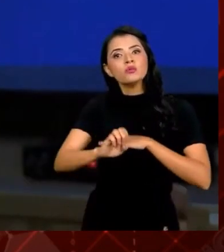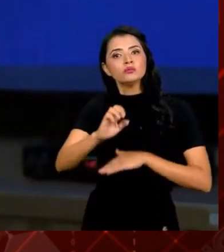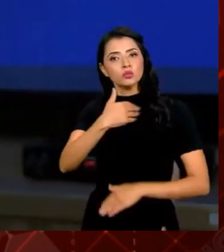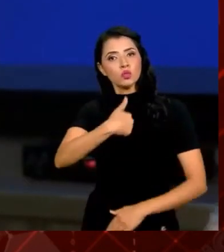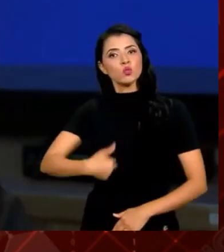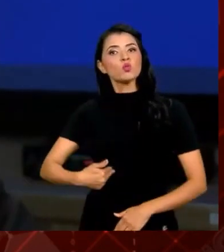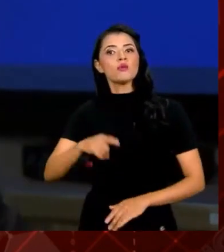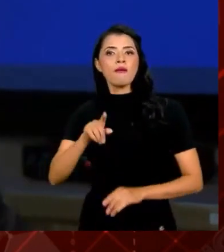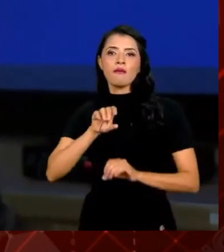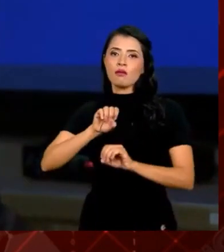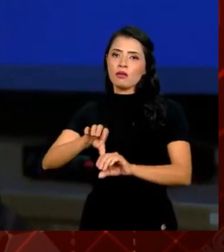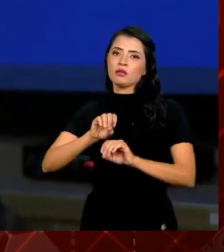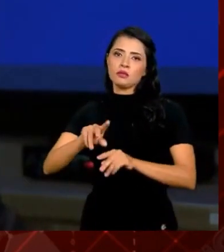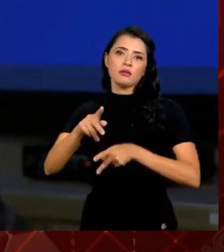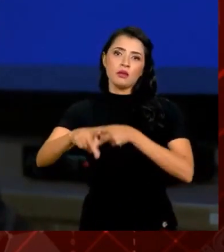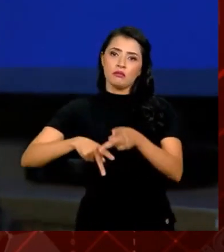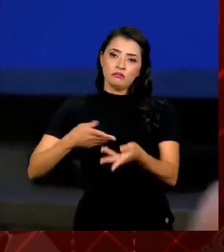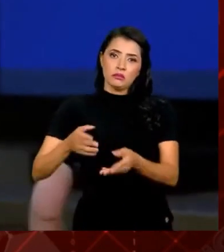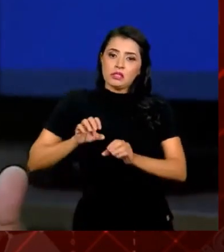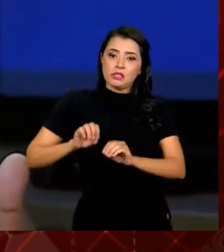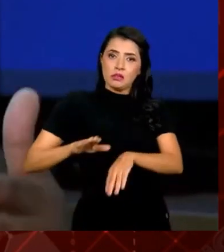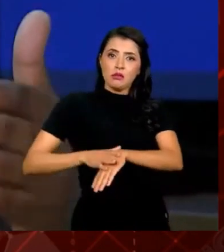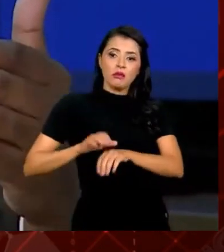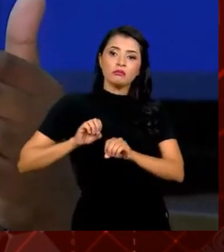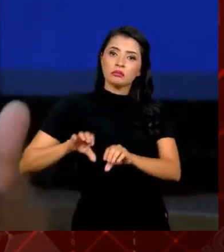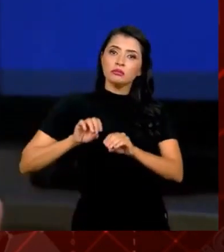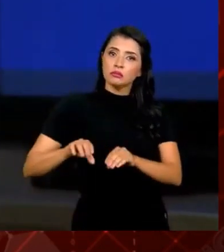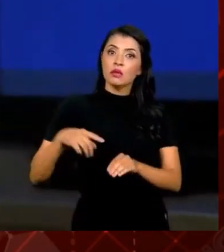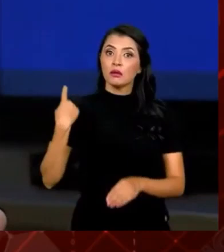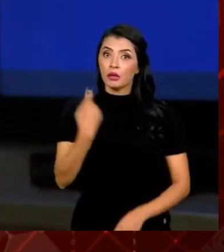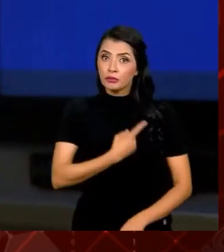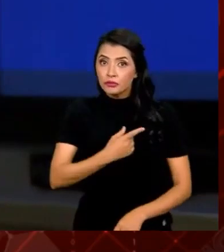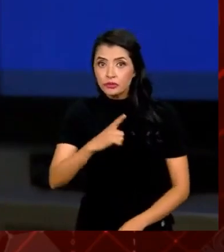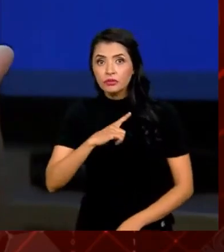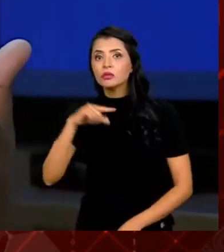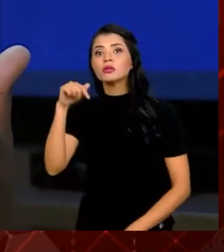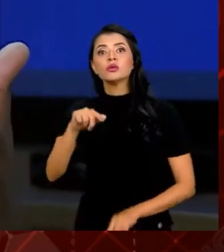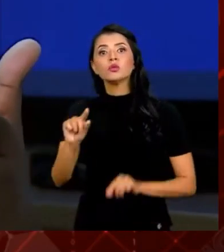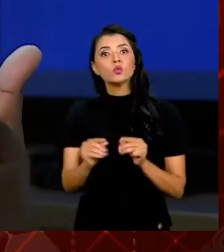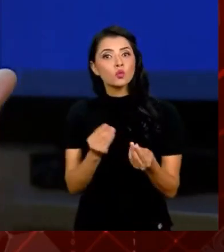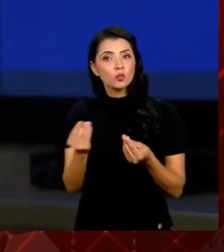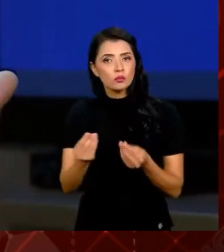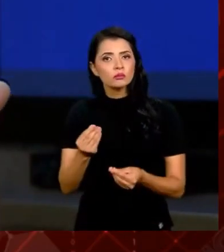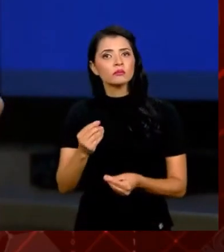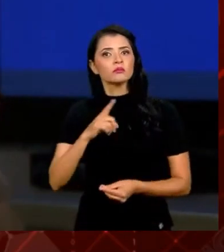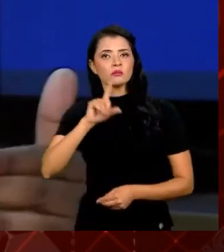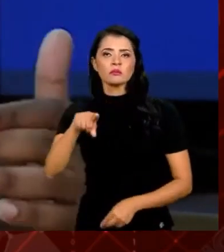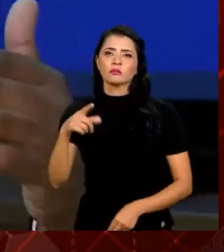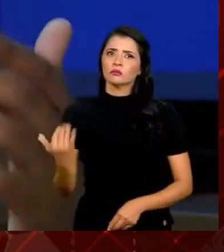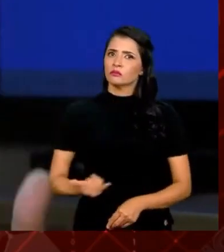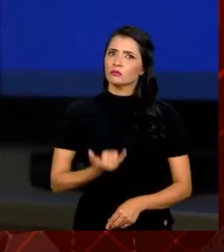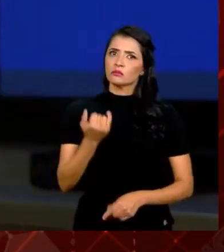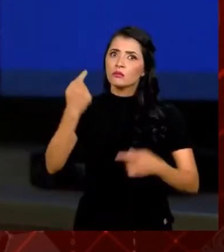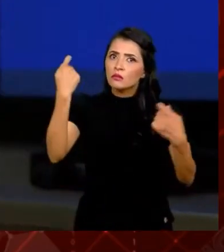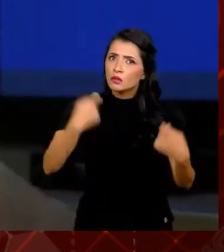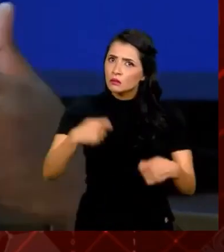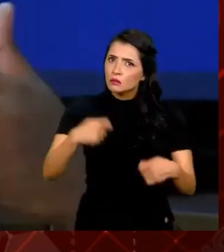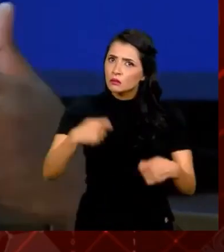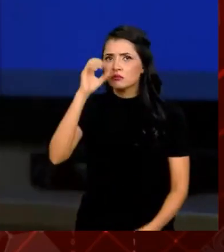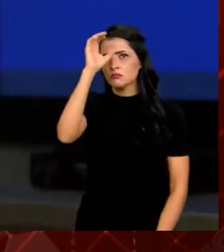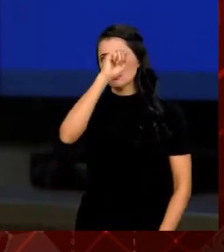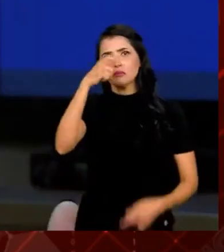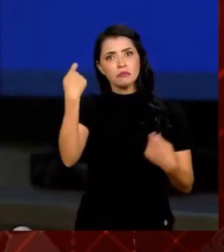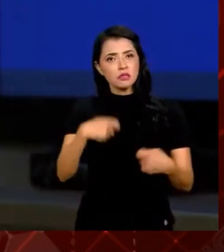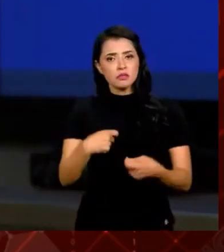é educar a população. É, ou seja, nós temos aqui o que nós temos que é importante, que as pessoas precisam aprender,